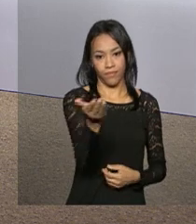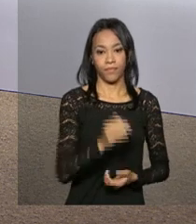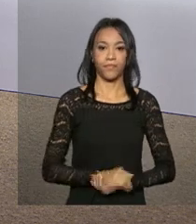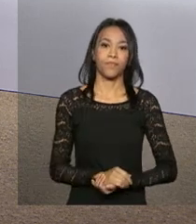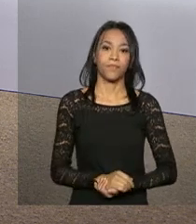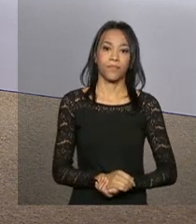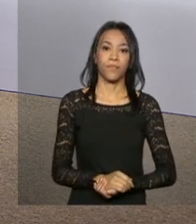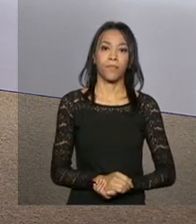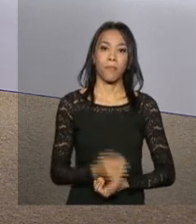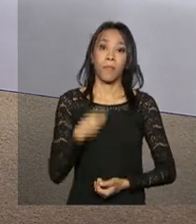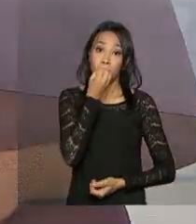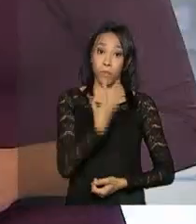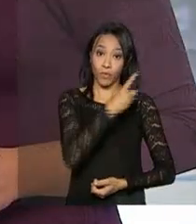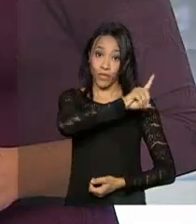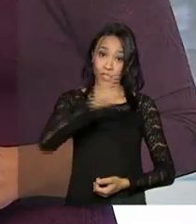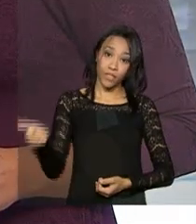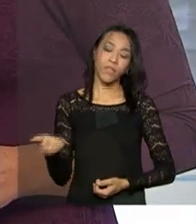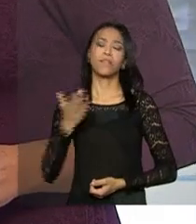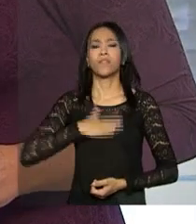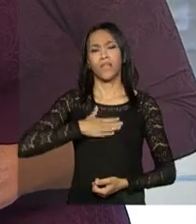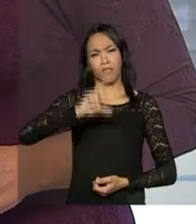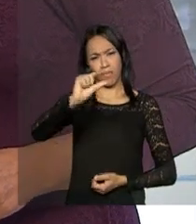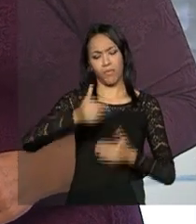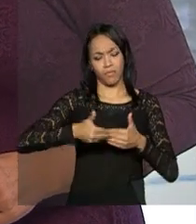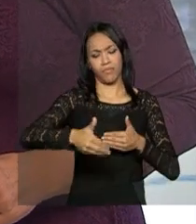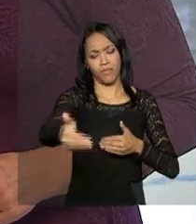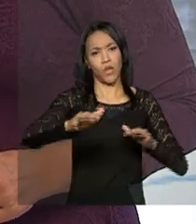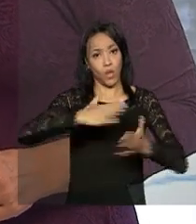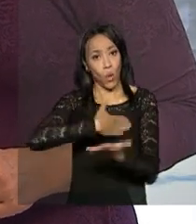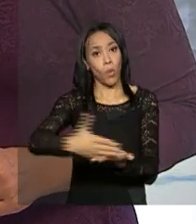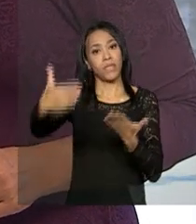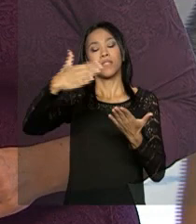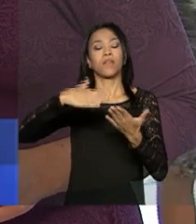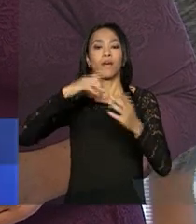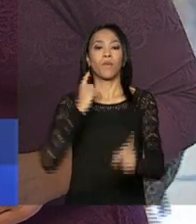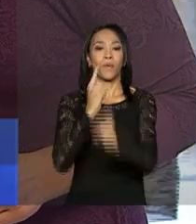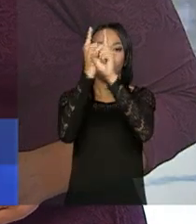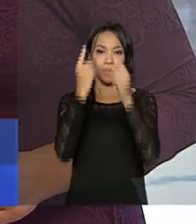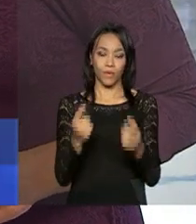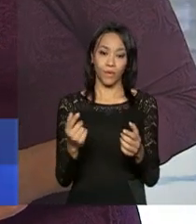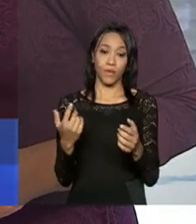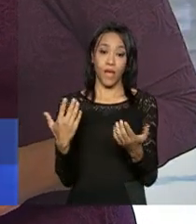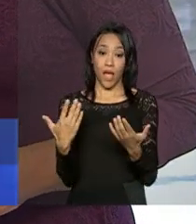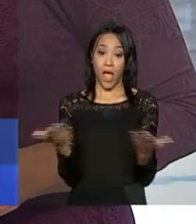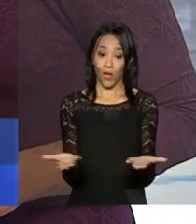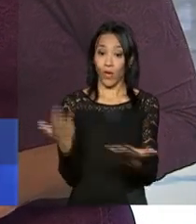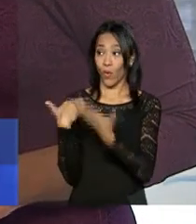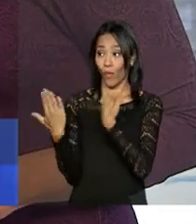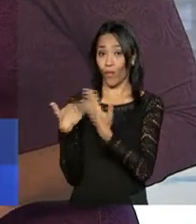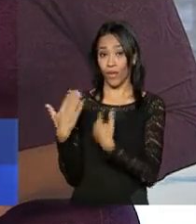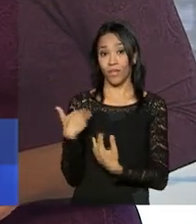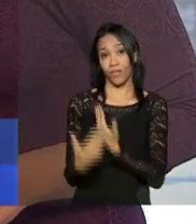Bom dia. Há poucos minutos de terem início o encontro com mulheres em defesa da democracia, eu converso com a ministra